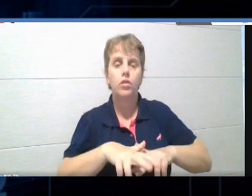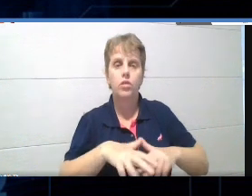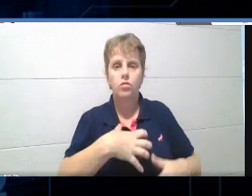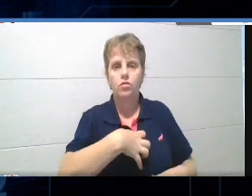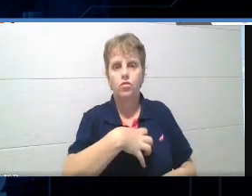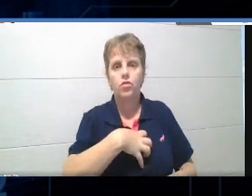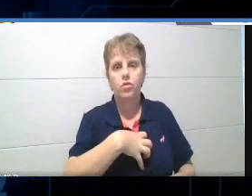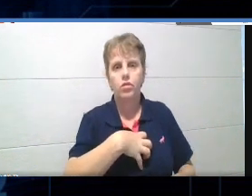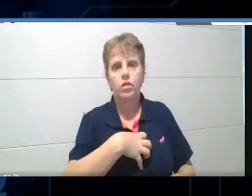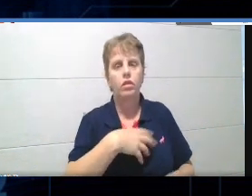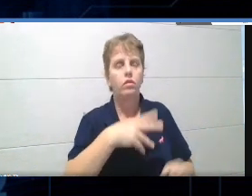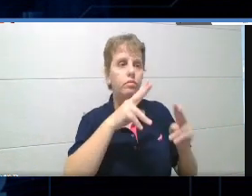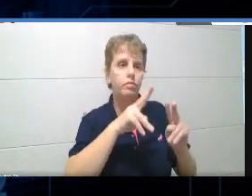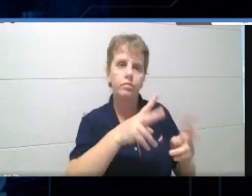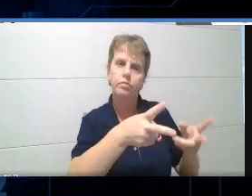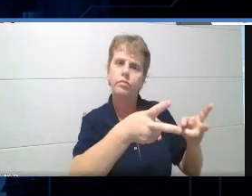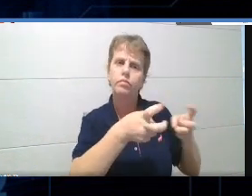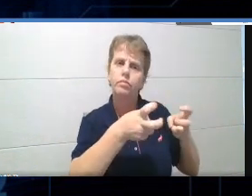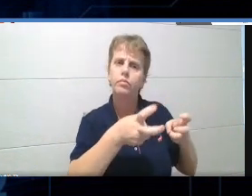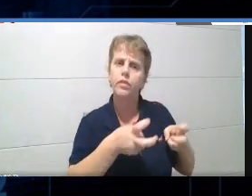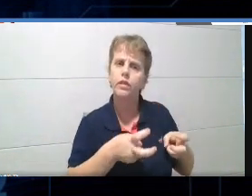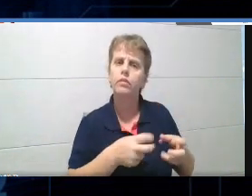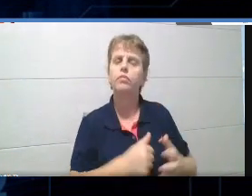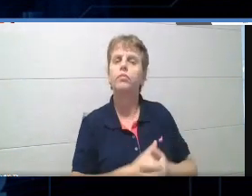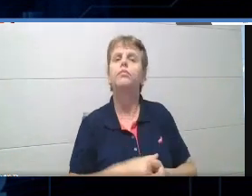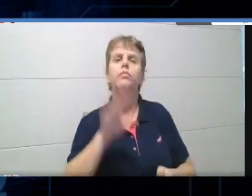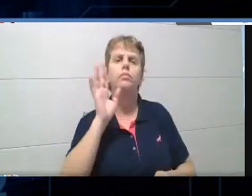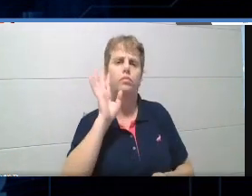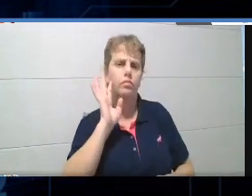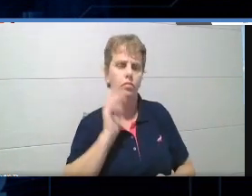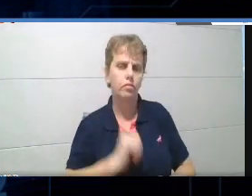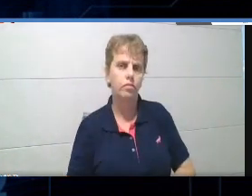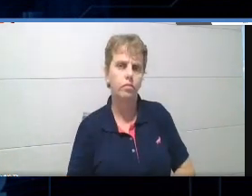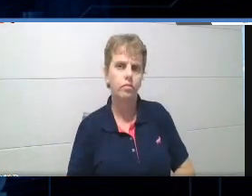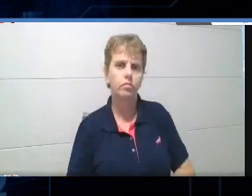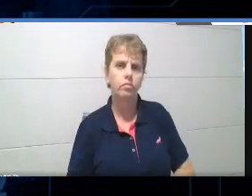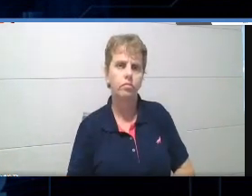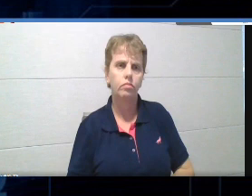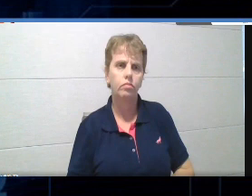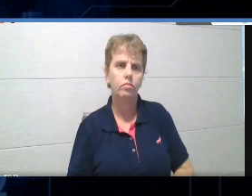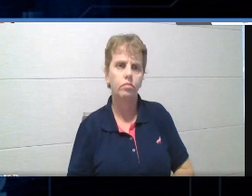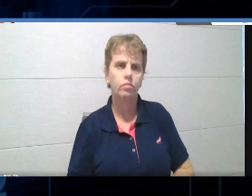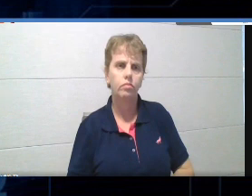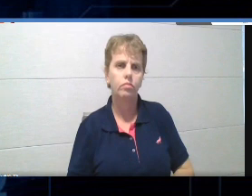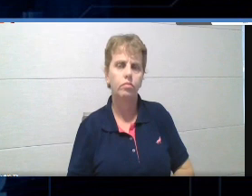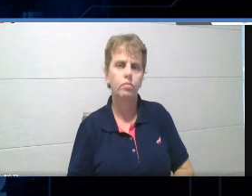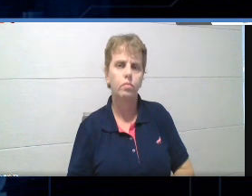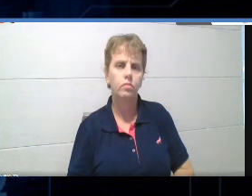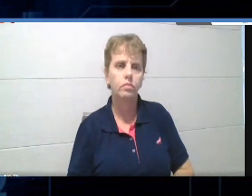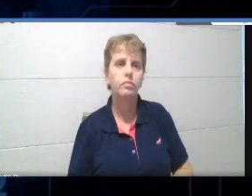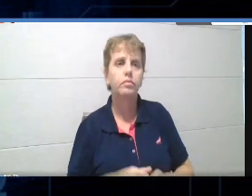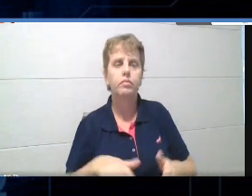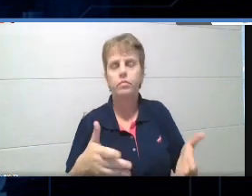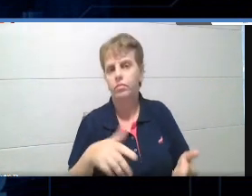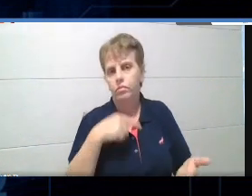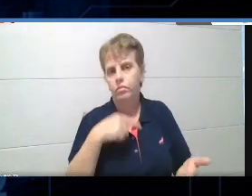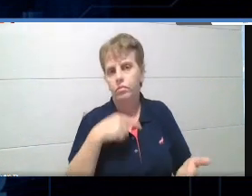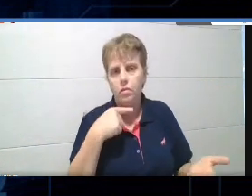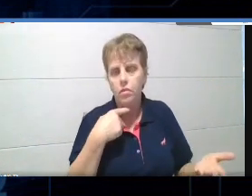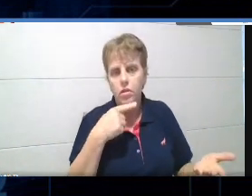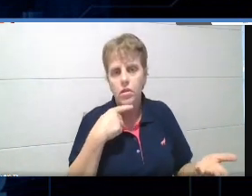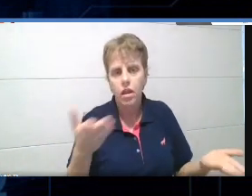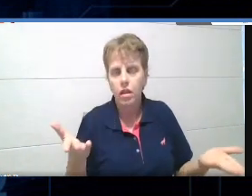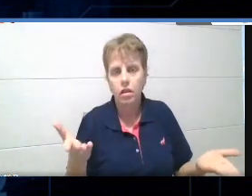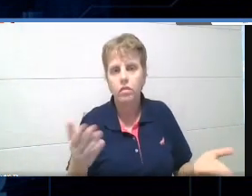uma maneira de ressignificar, isso que eu quero trazer essa reflexão para você, né, não tem como ser como era antigamente, não dá mais,